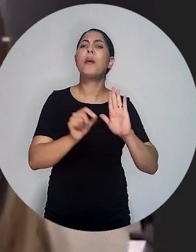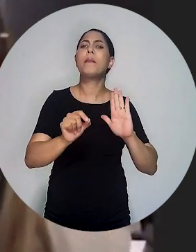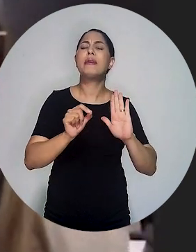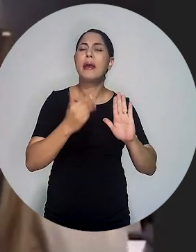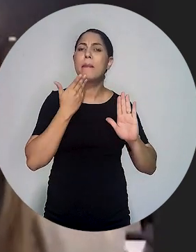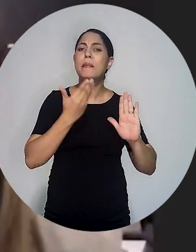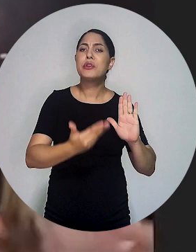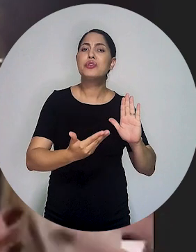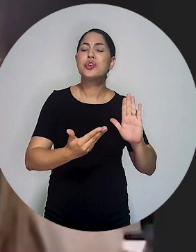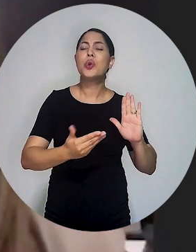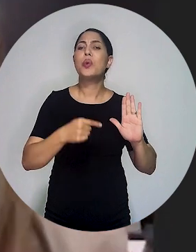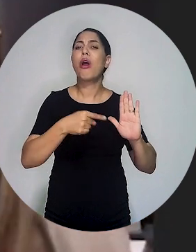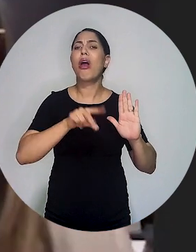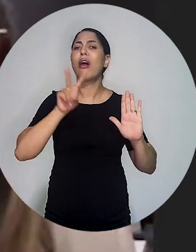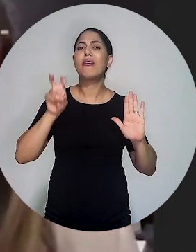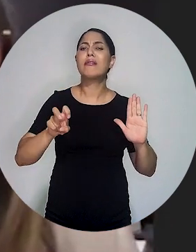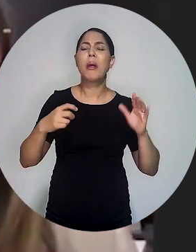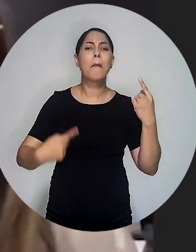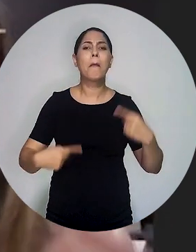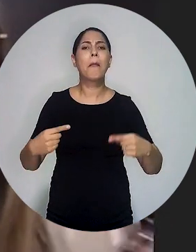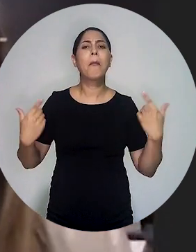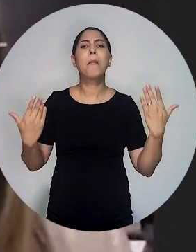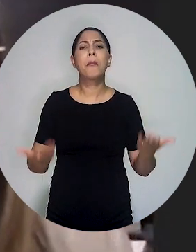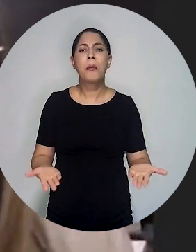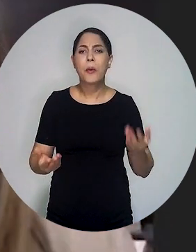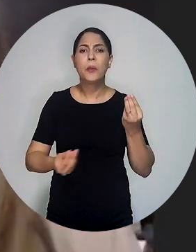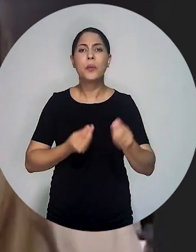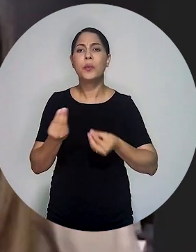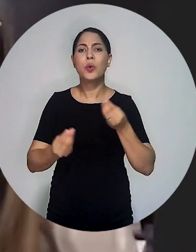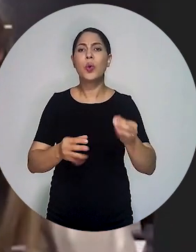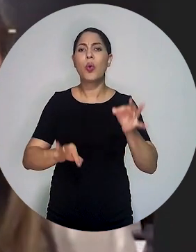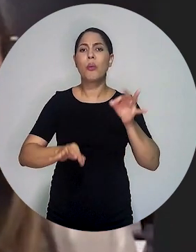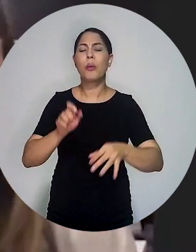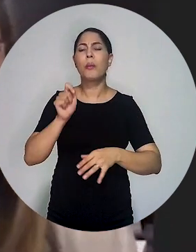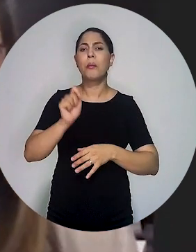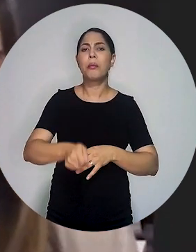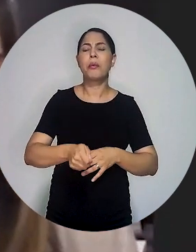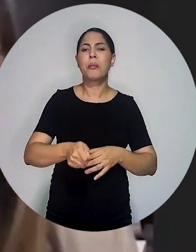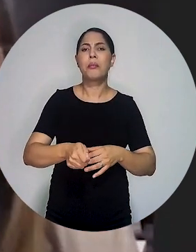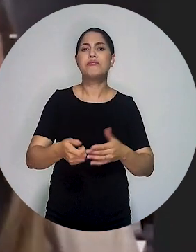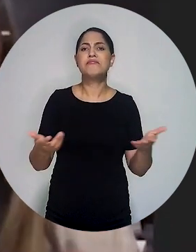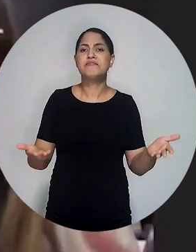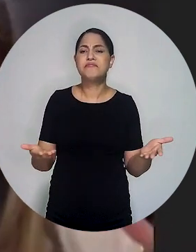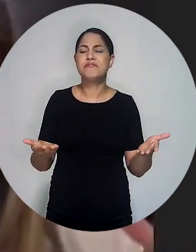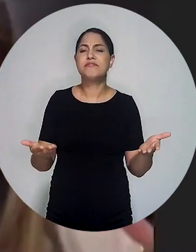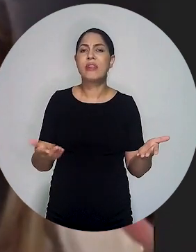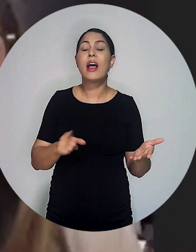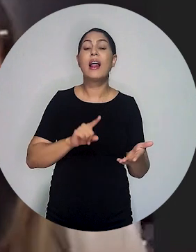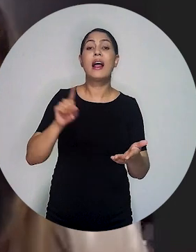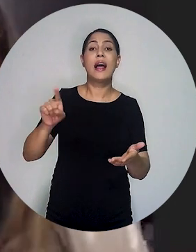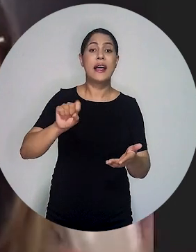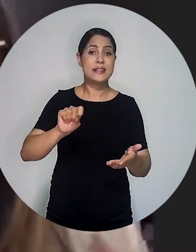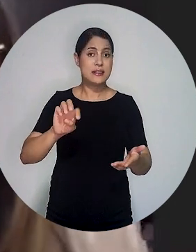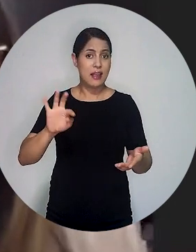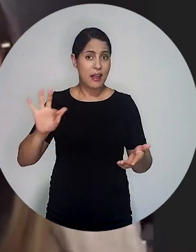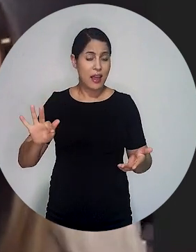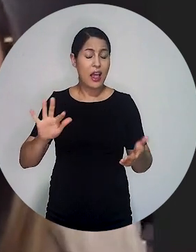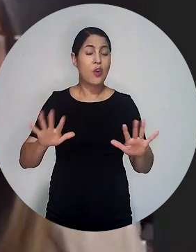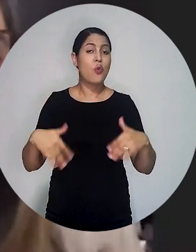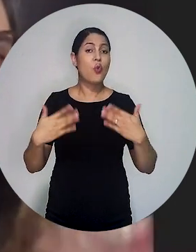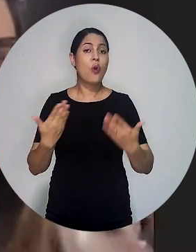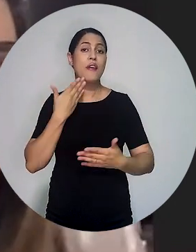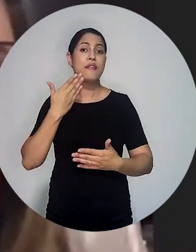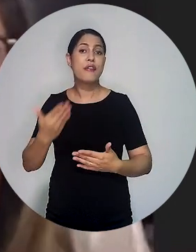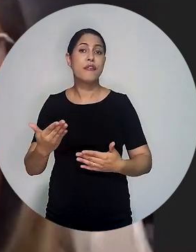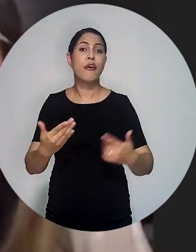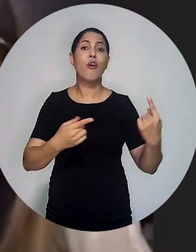proposta, a autoria de quem, e o que ela discutia, como é que se deu esse julgamento que ocorreu lá no